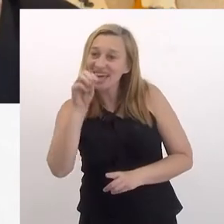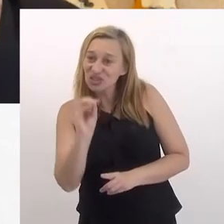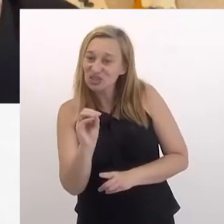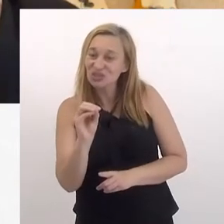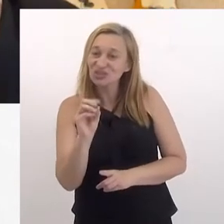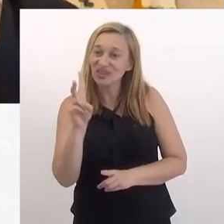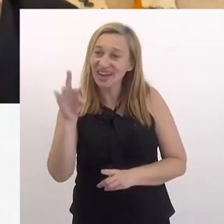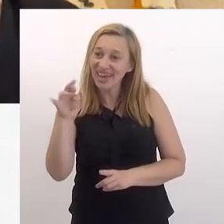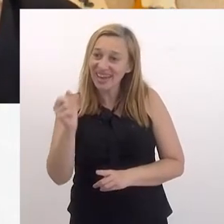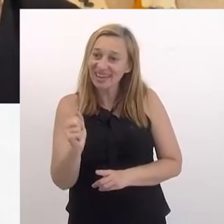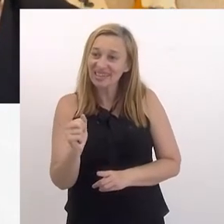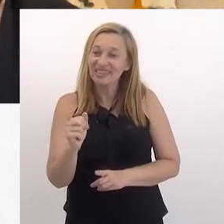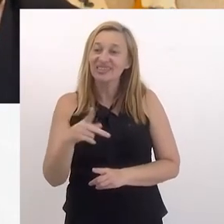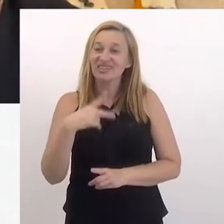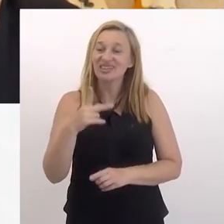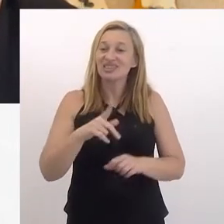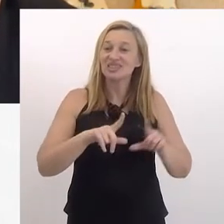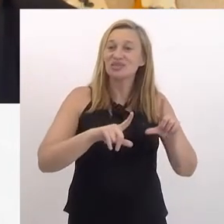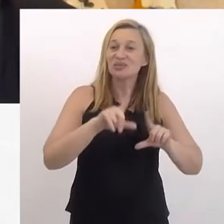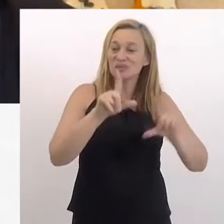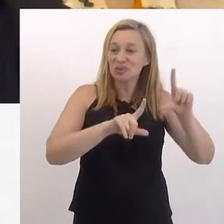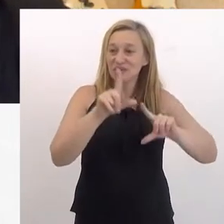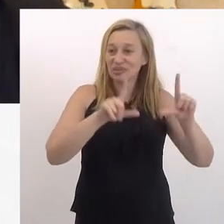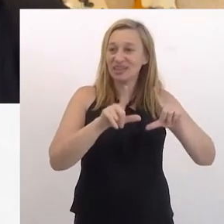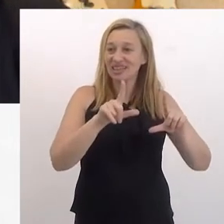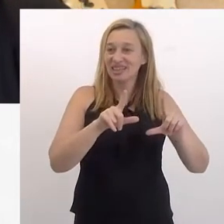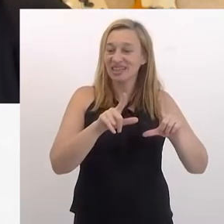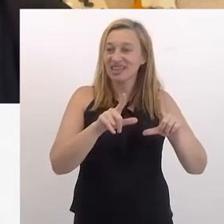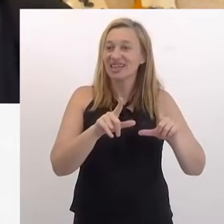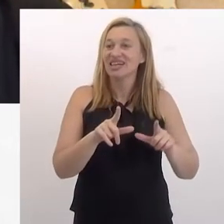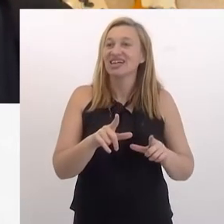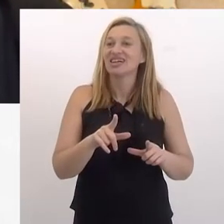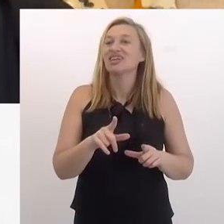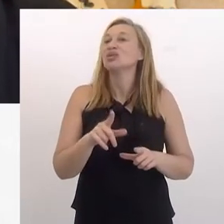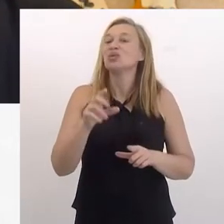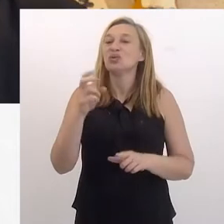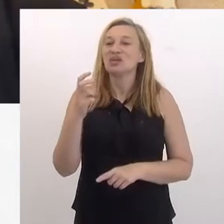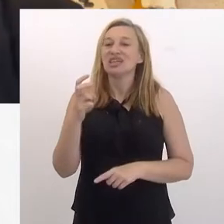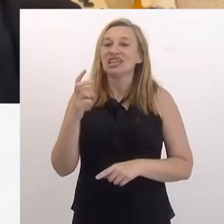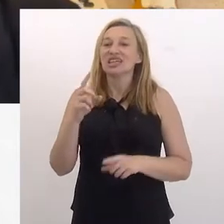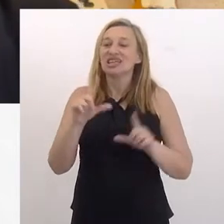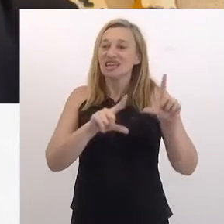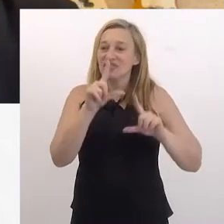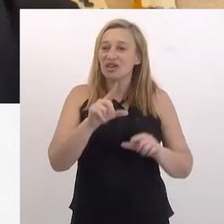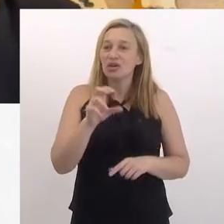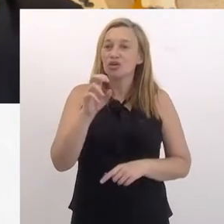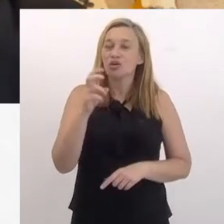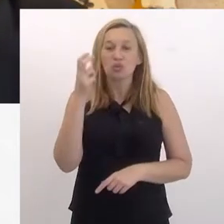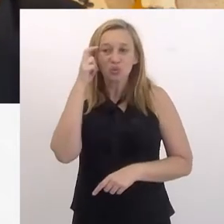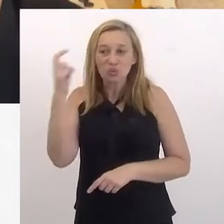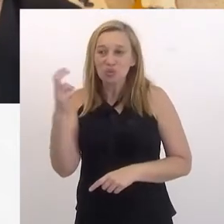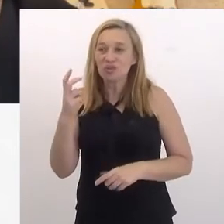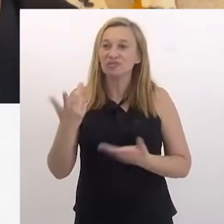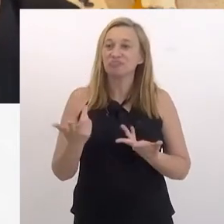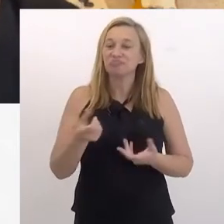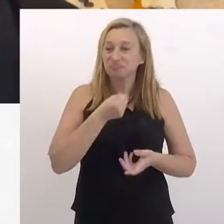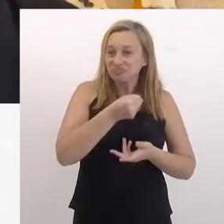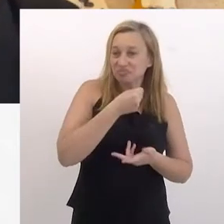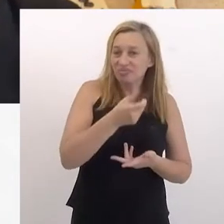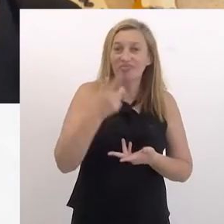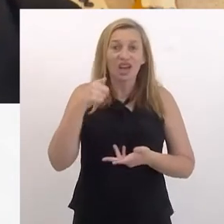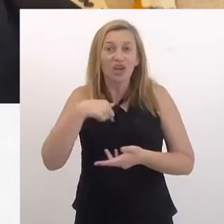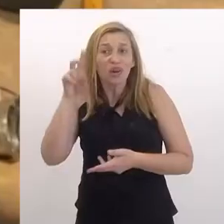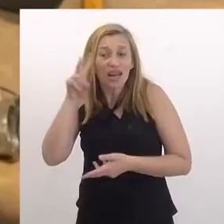Varela, que era o Marcelo Tais, que na época fazia um programa na TV Cultura chamado Ernesto Varela, fazendo entrevistas. E aí a